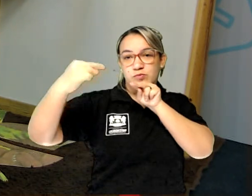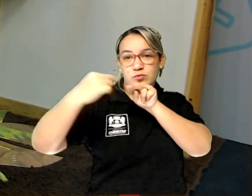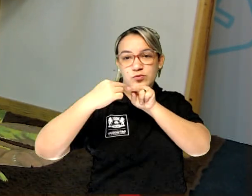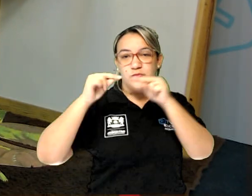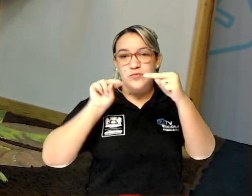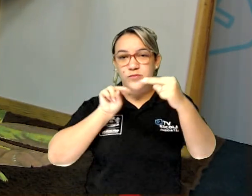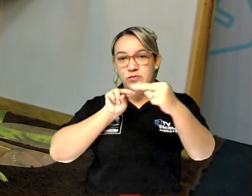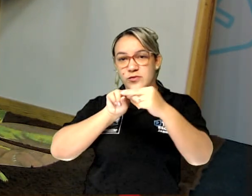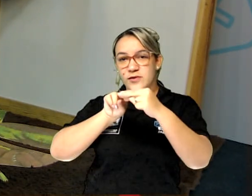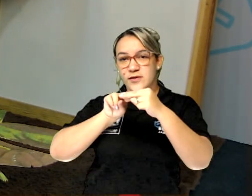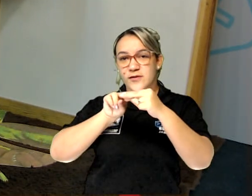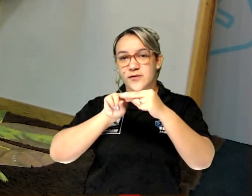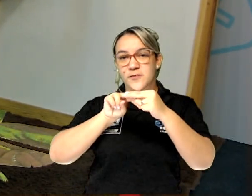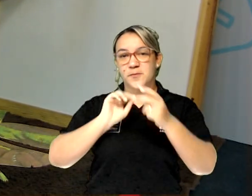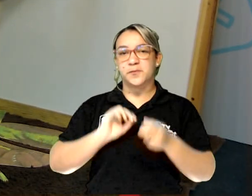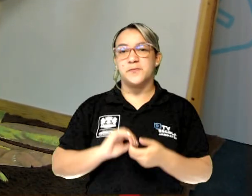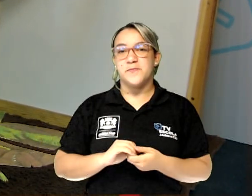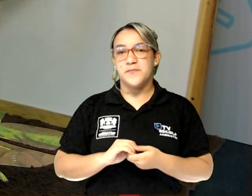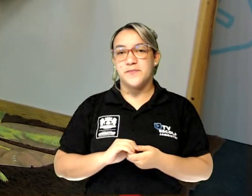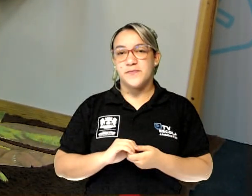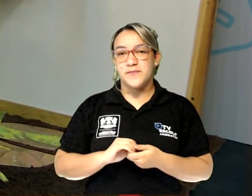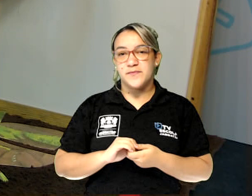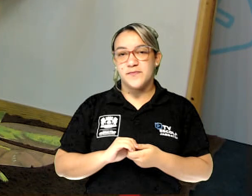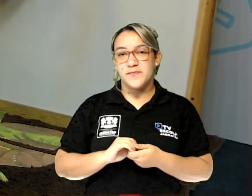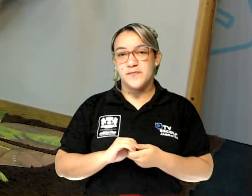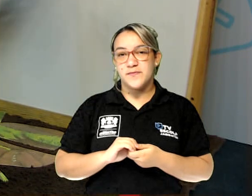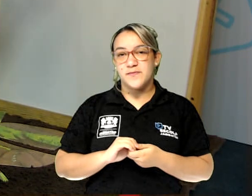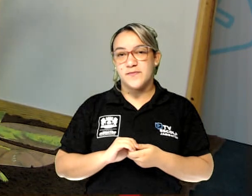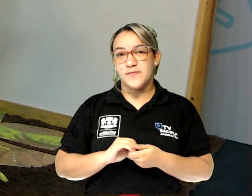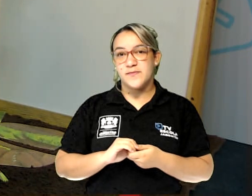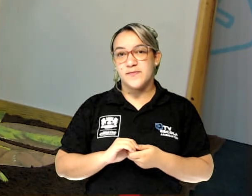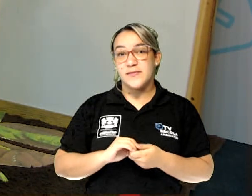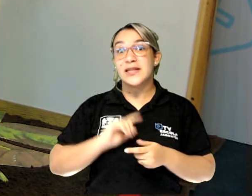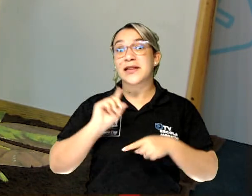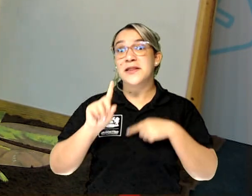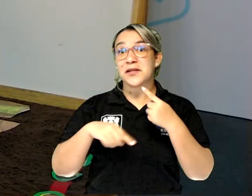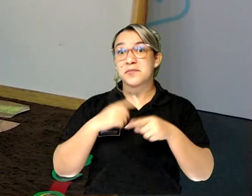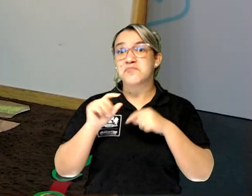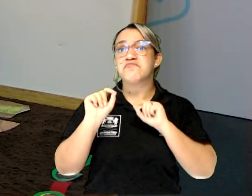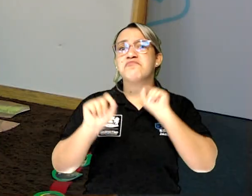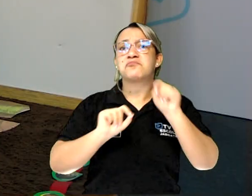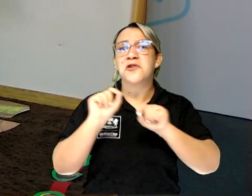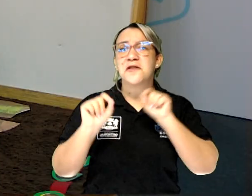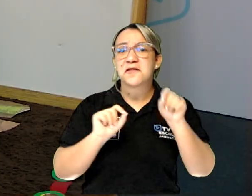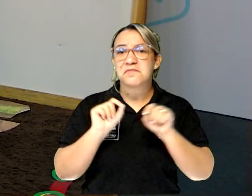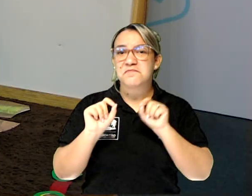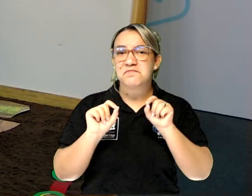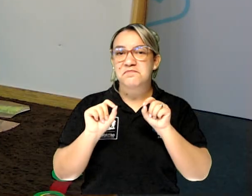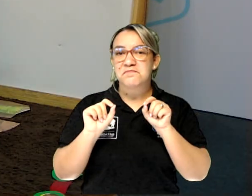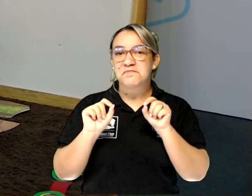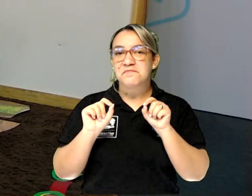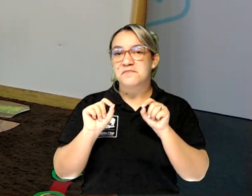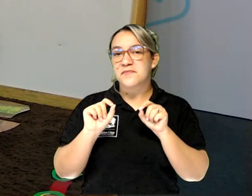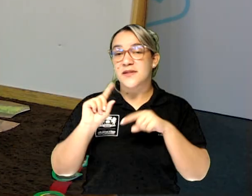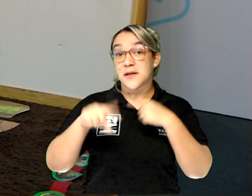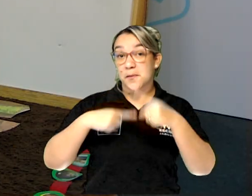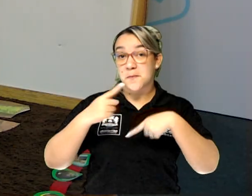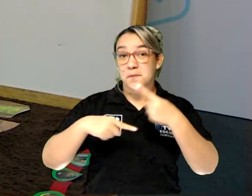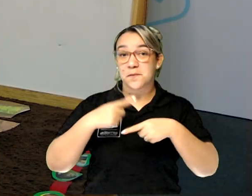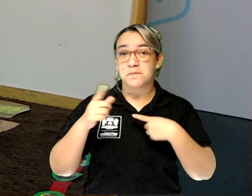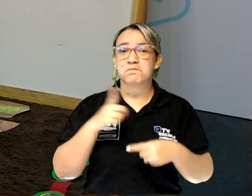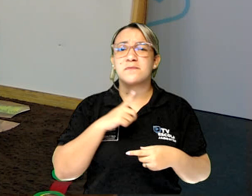de cima do nosso quebra-cabeça. O que será que vai formar? Em seguida,